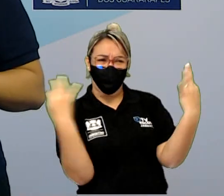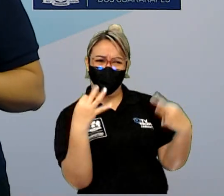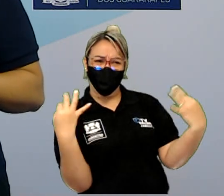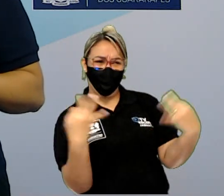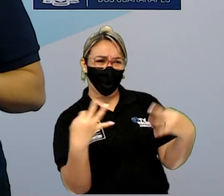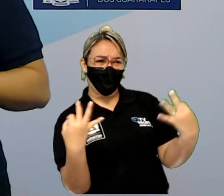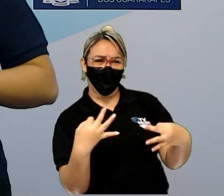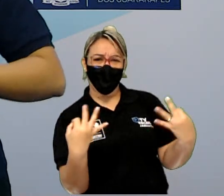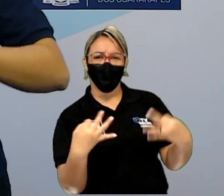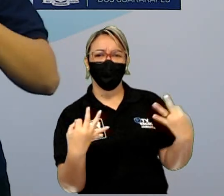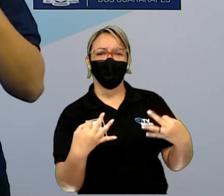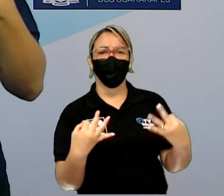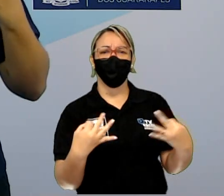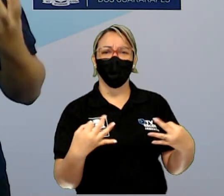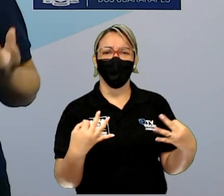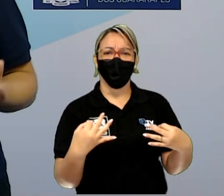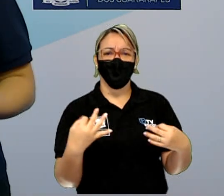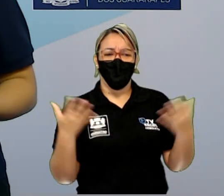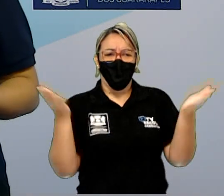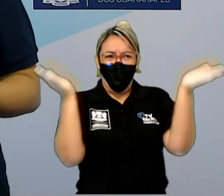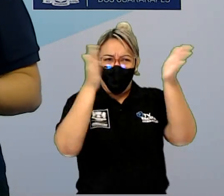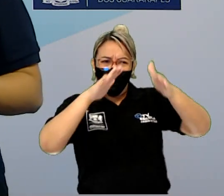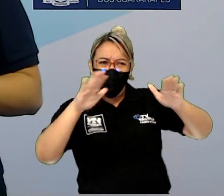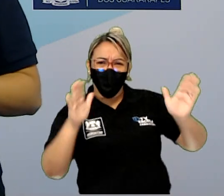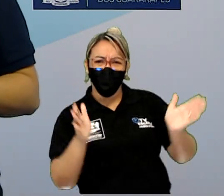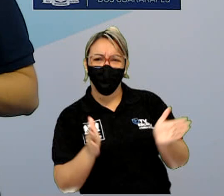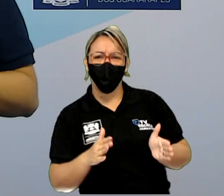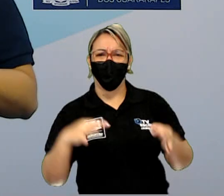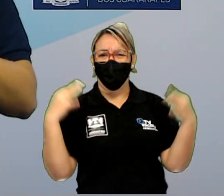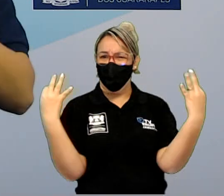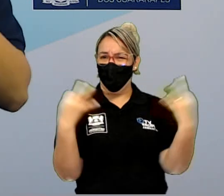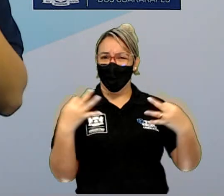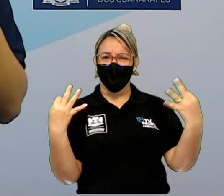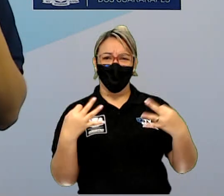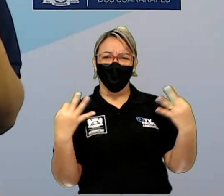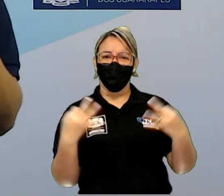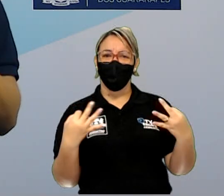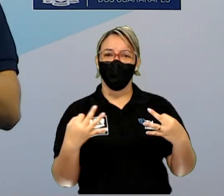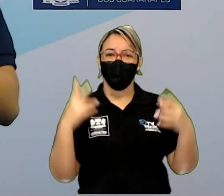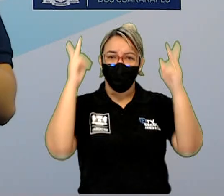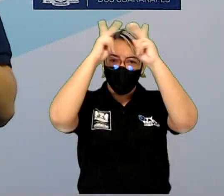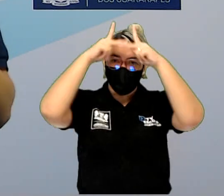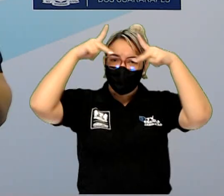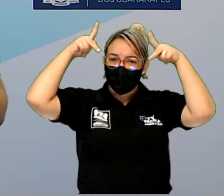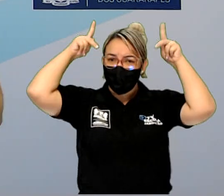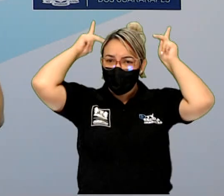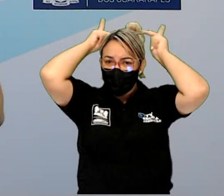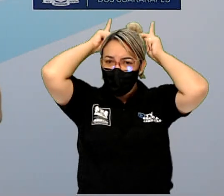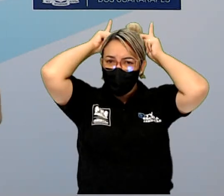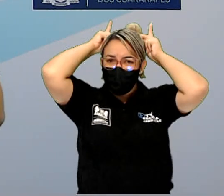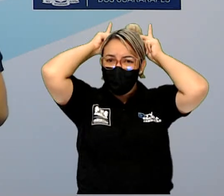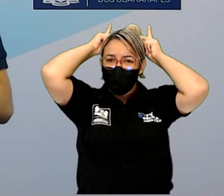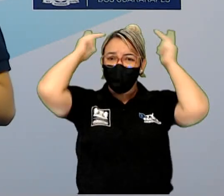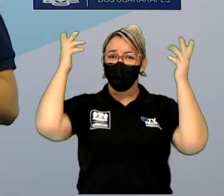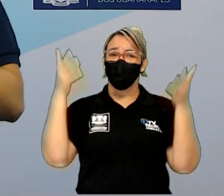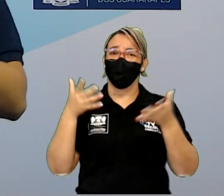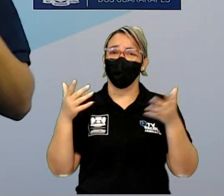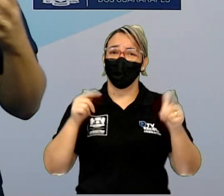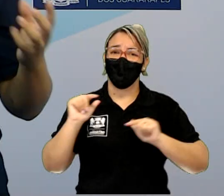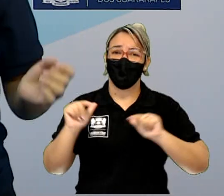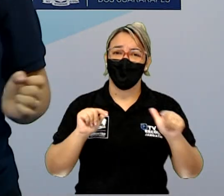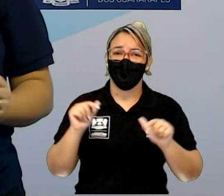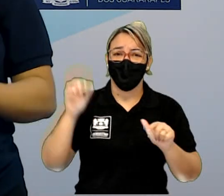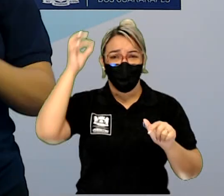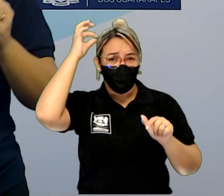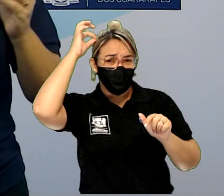corpo perfeito. O nós temos? Nós temos princesas aí que hoje está sendo trabalhado isso, umas princesas